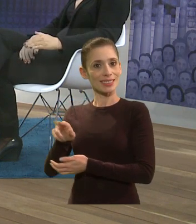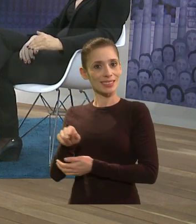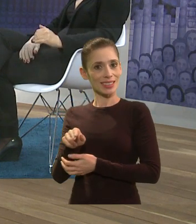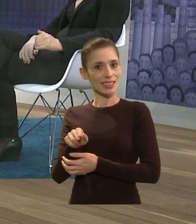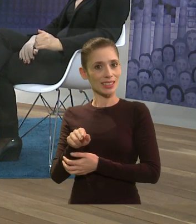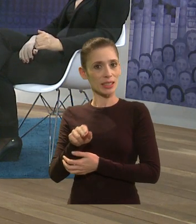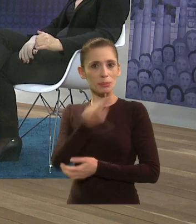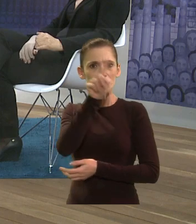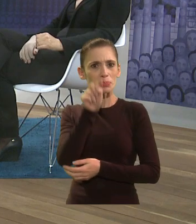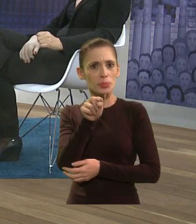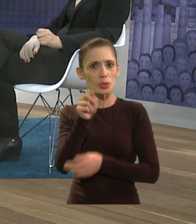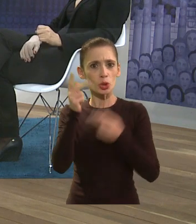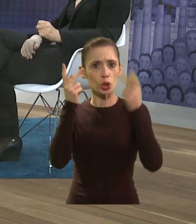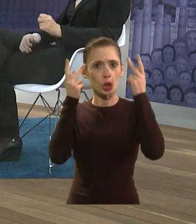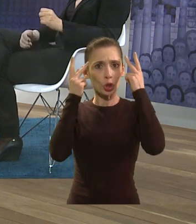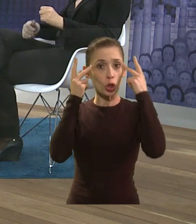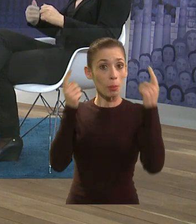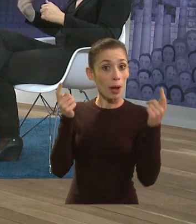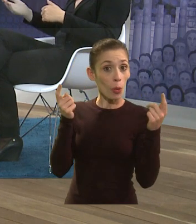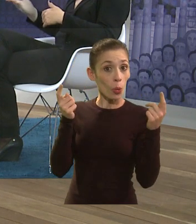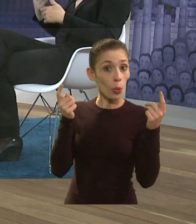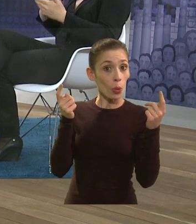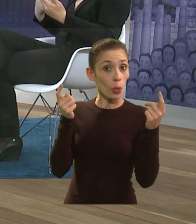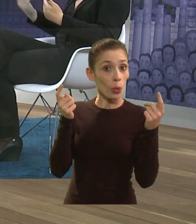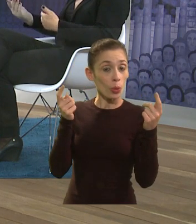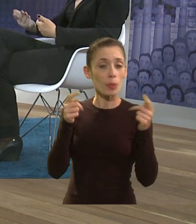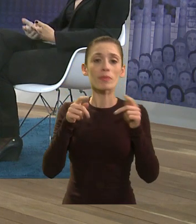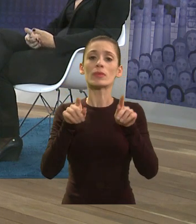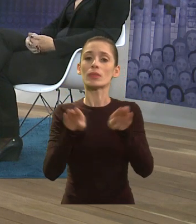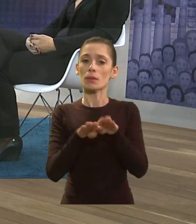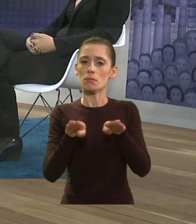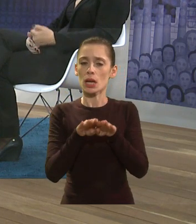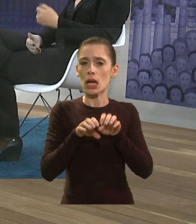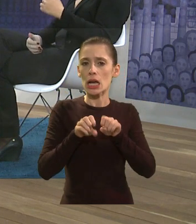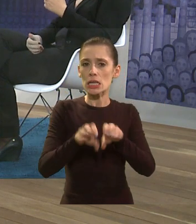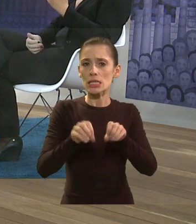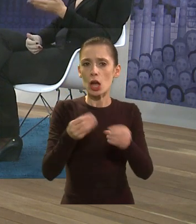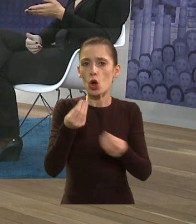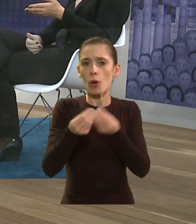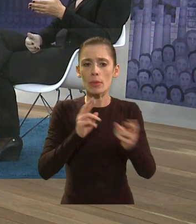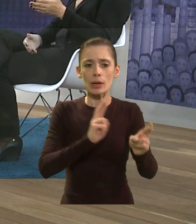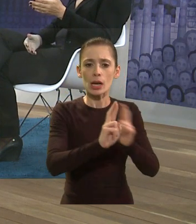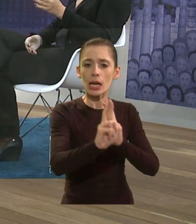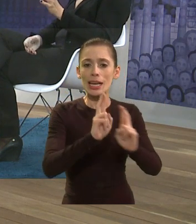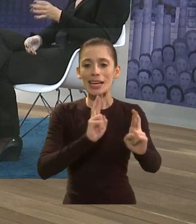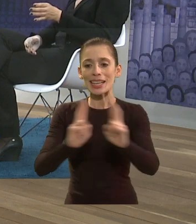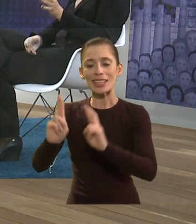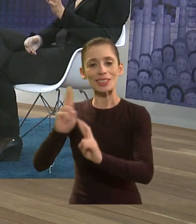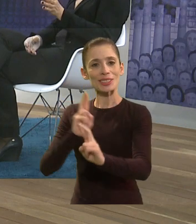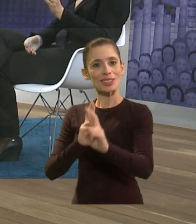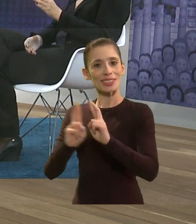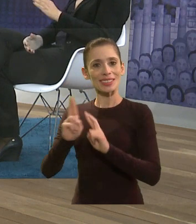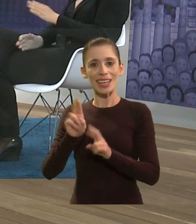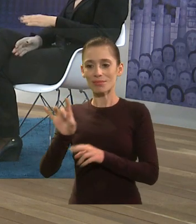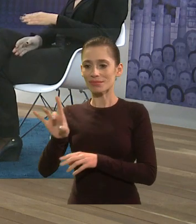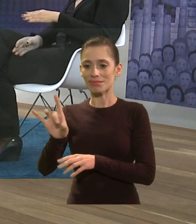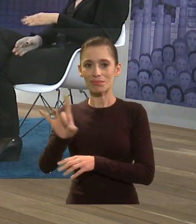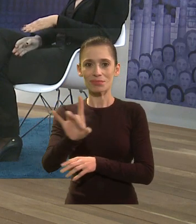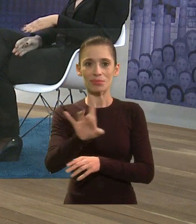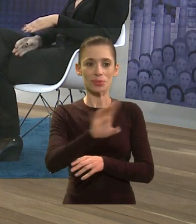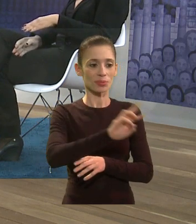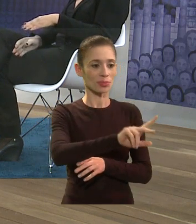da normalidade é de você ensinar formas de se relacionar com as diferenças com os sujeitos de acordo com suas